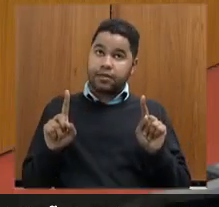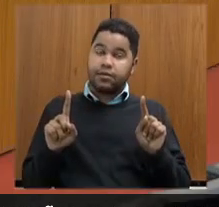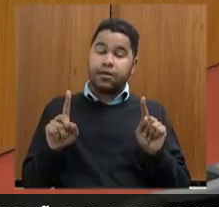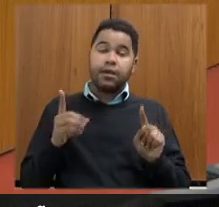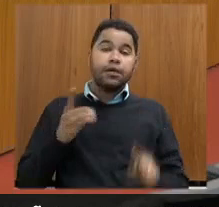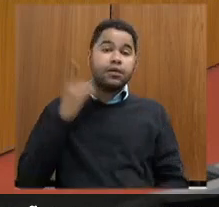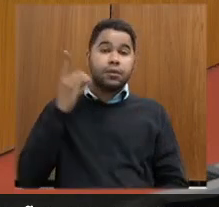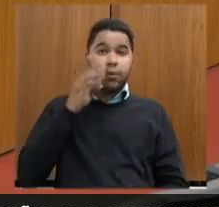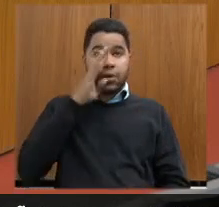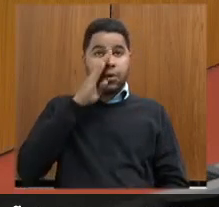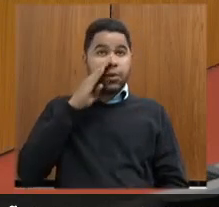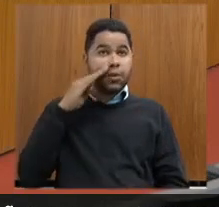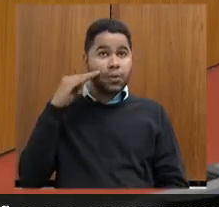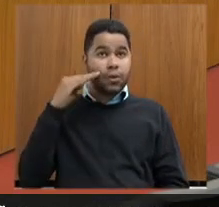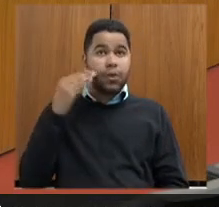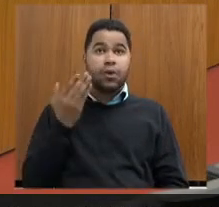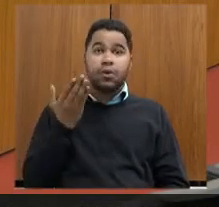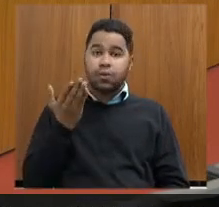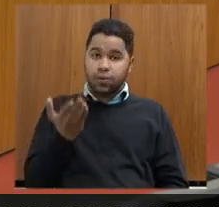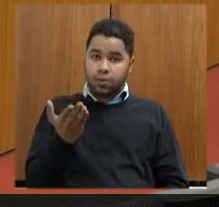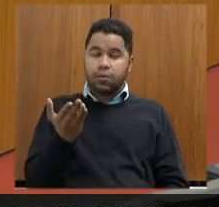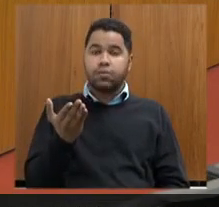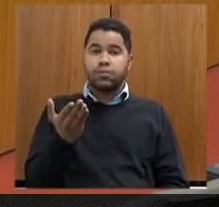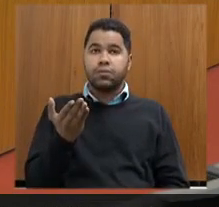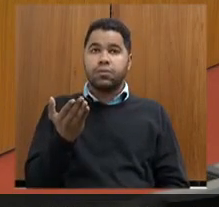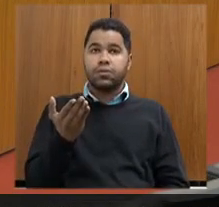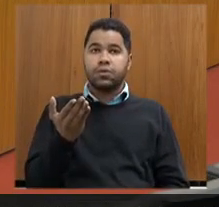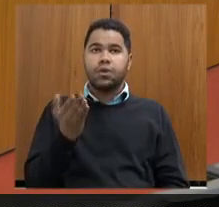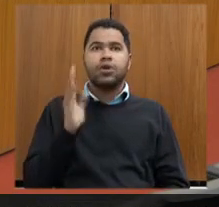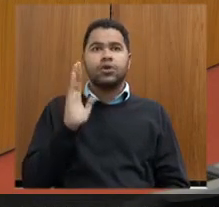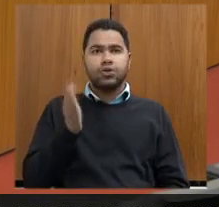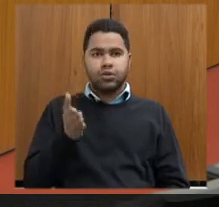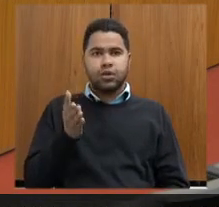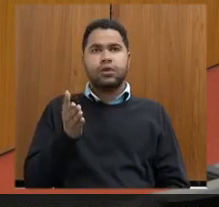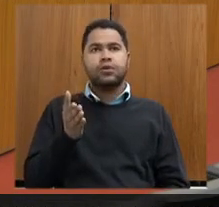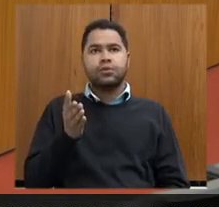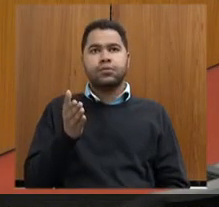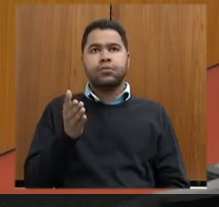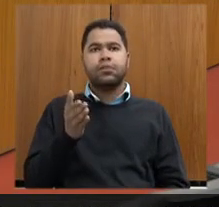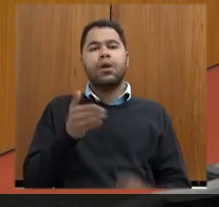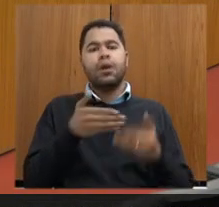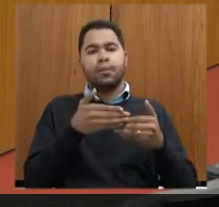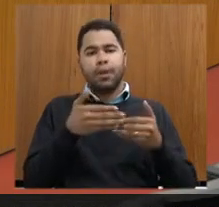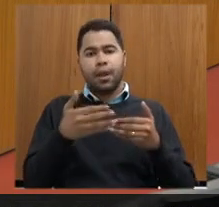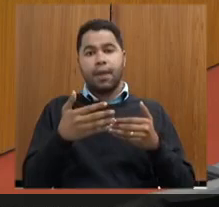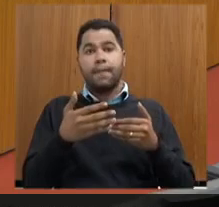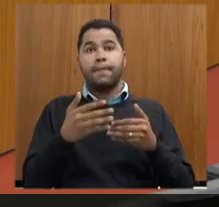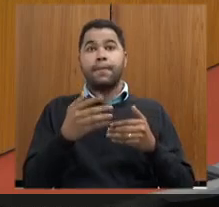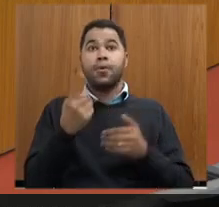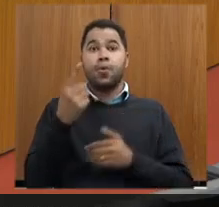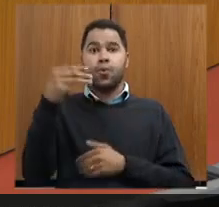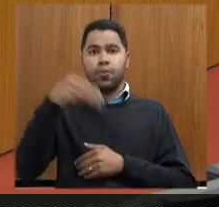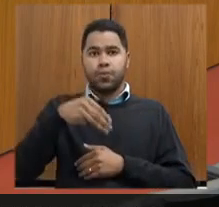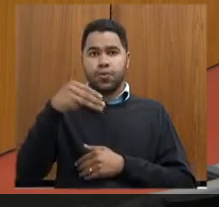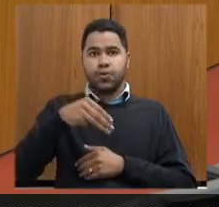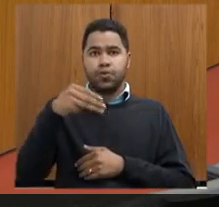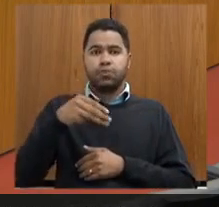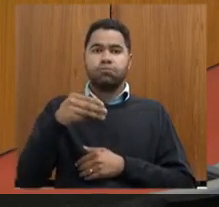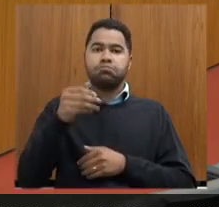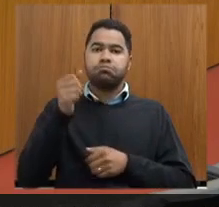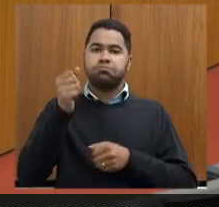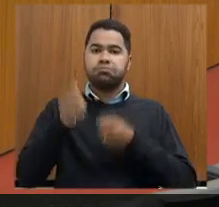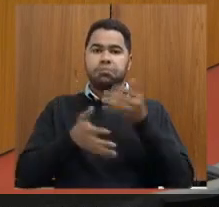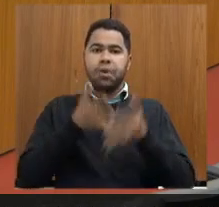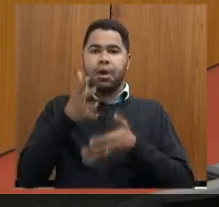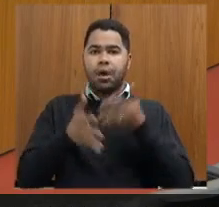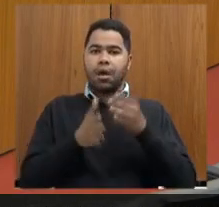Beatriz eu vou dar a senhora por mais já dei uma prorrogação de tempo vou dar a senhora um minuto para a senhora fazer as suas